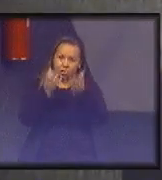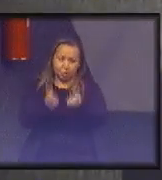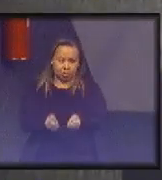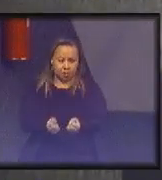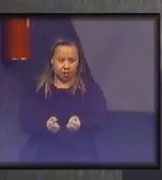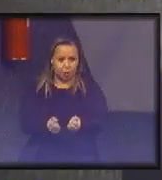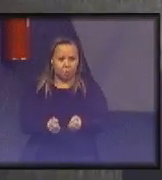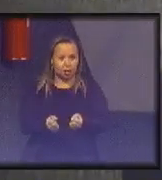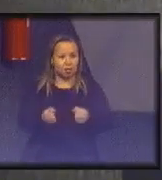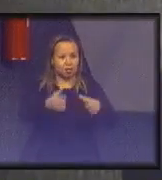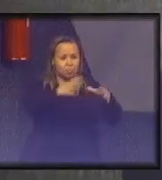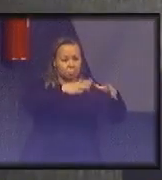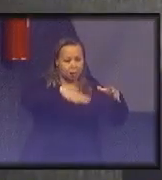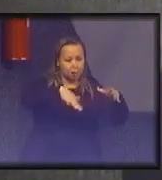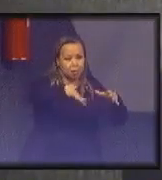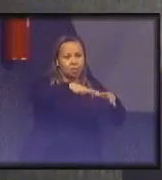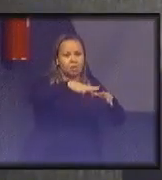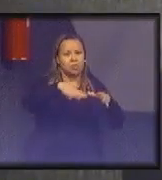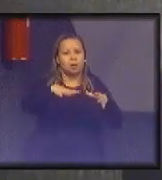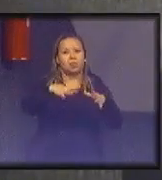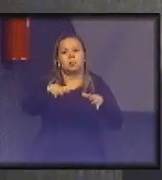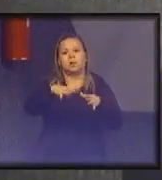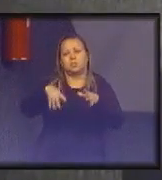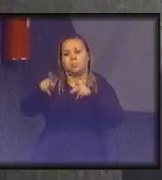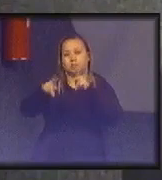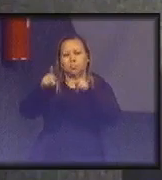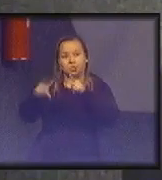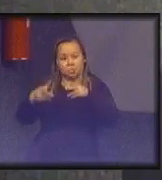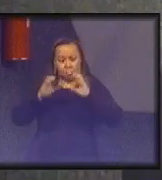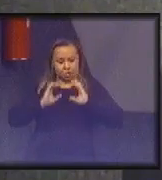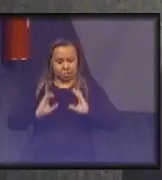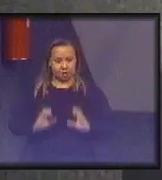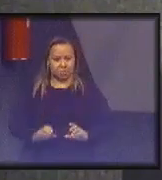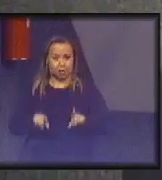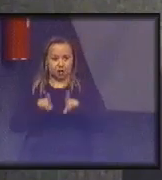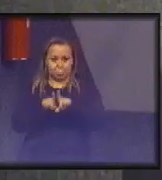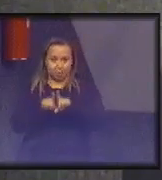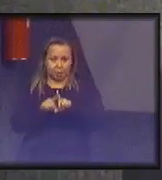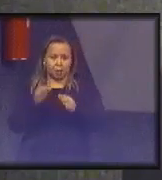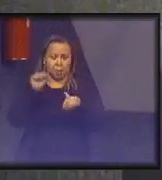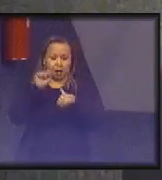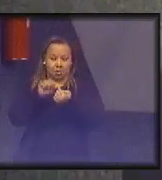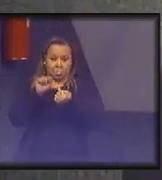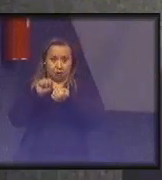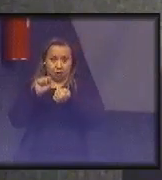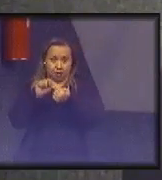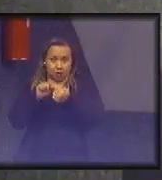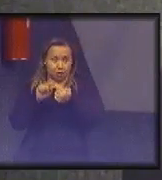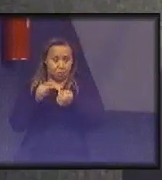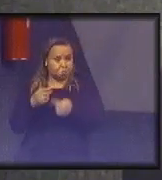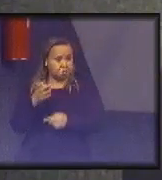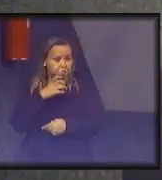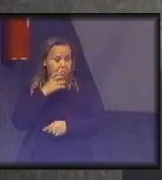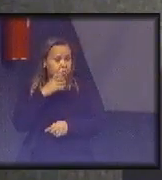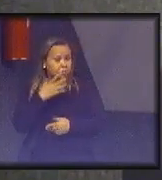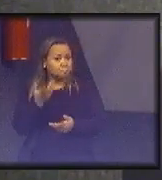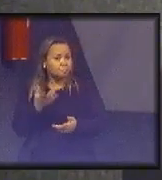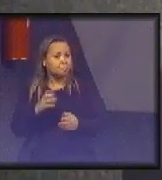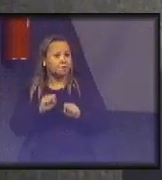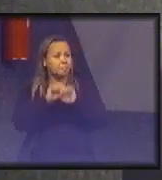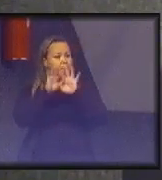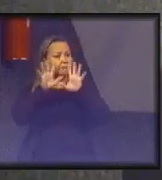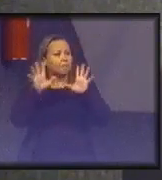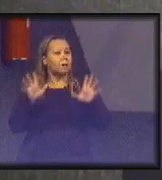jurisdição, no atendimento ao cidadão. Então, nesse sentido, nada mais lógico do que a gente incluir indicadores